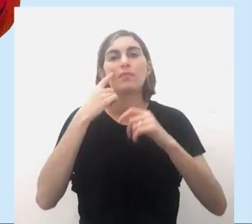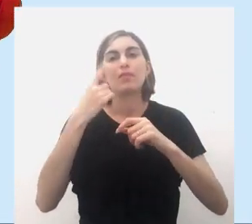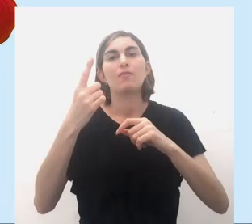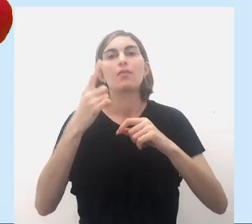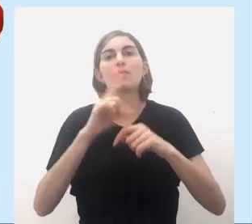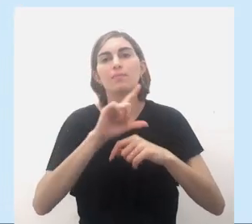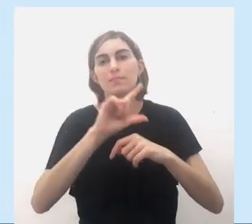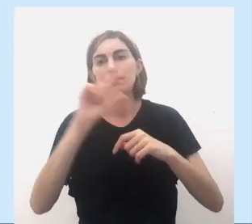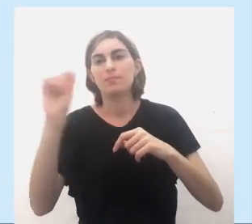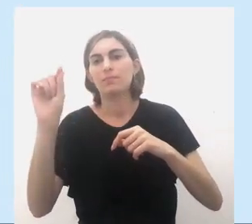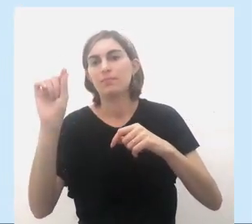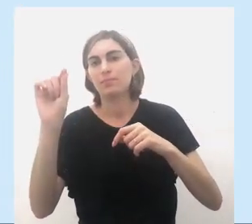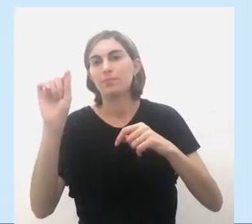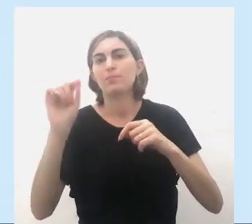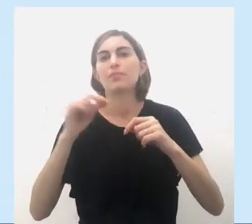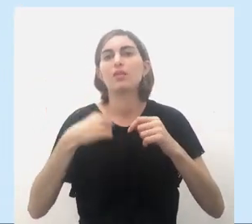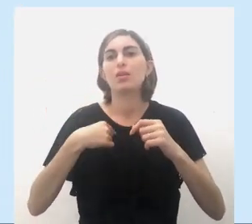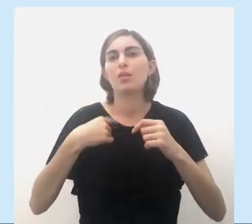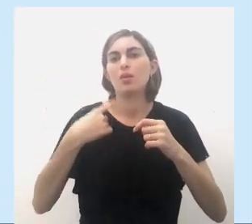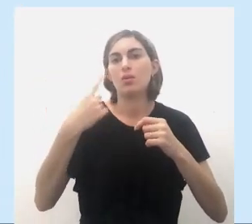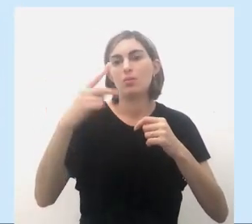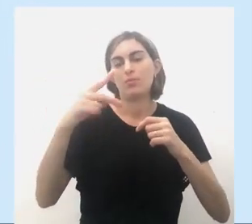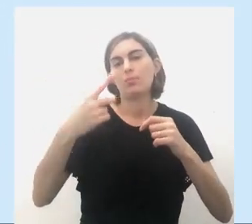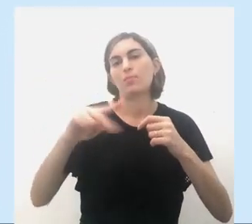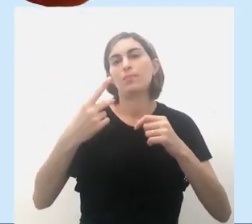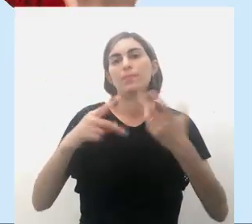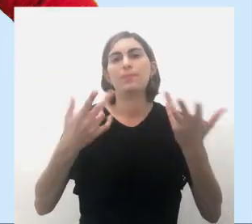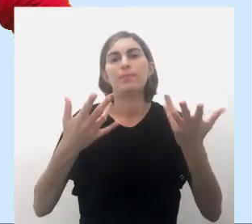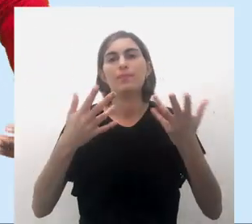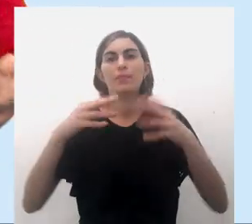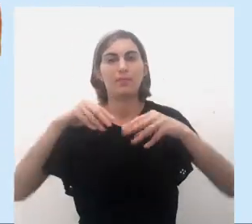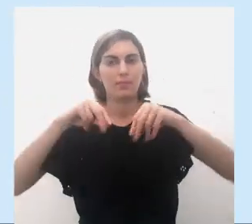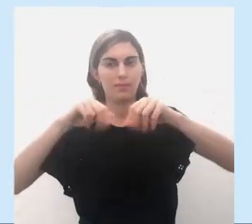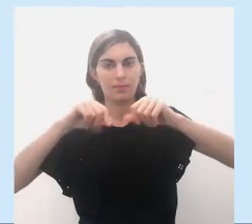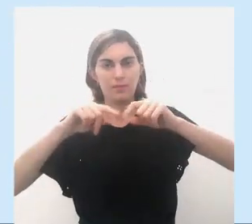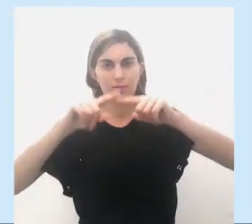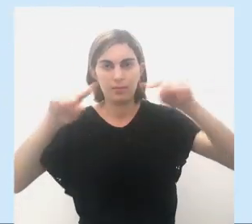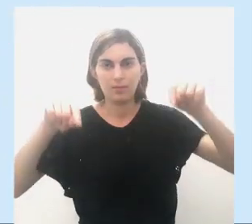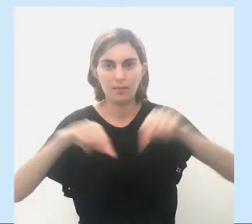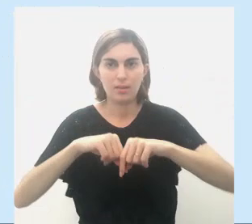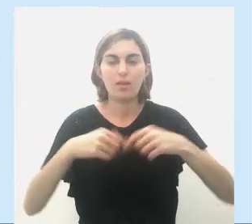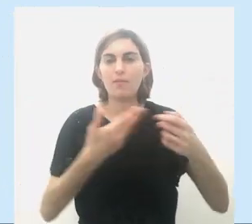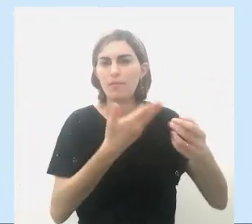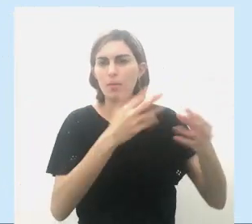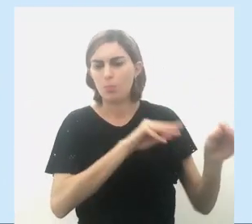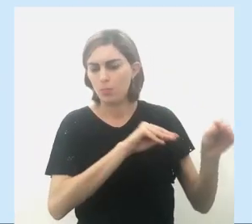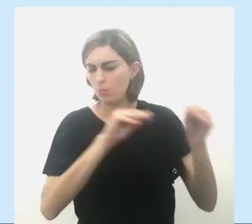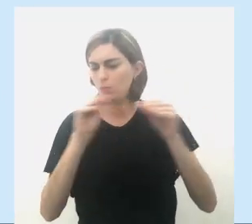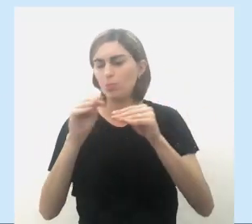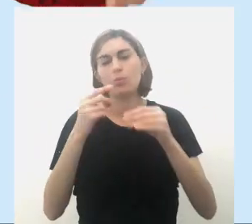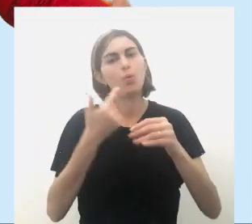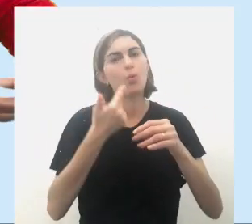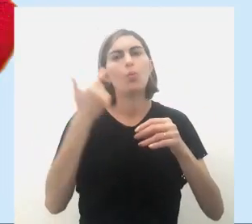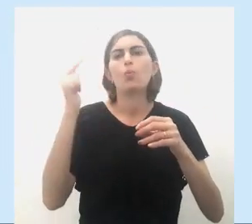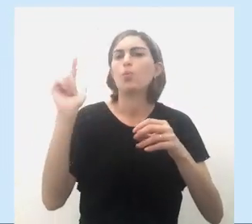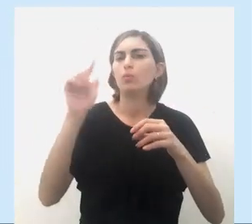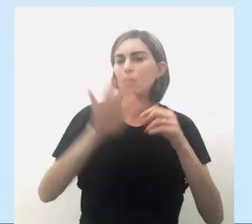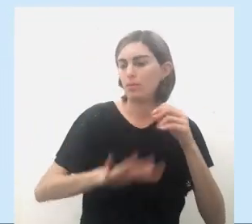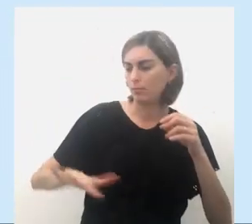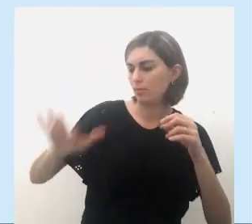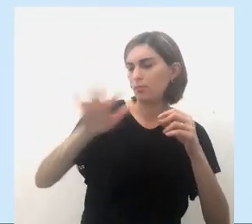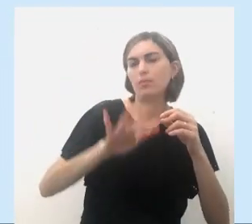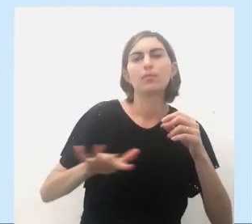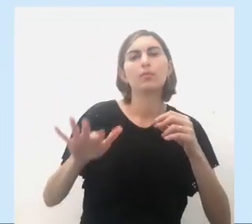sair, simplesmente da sua terra, vamos migrar para outra